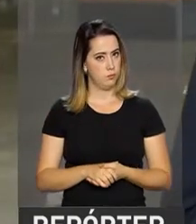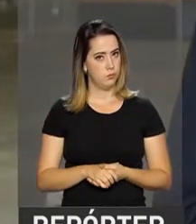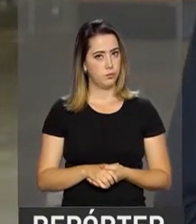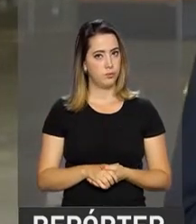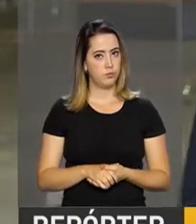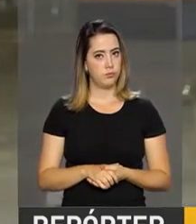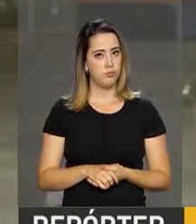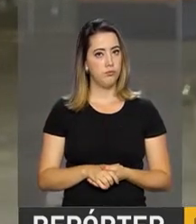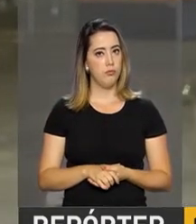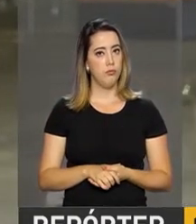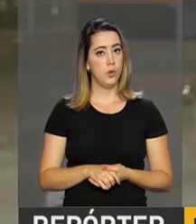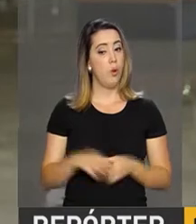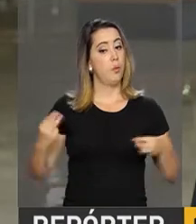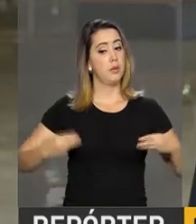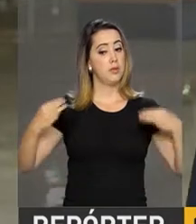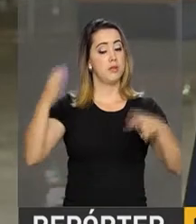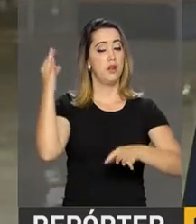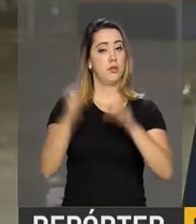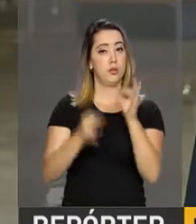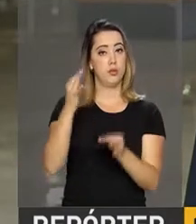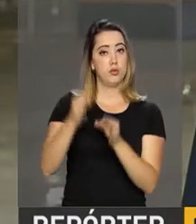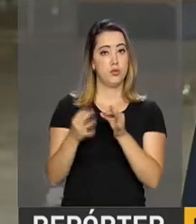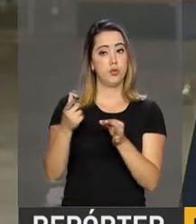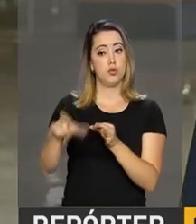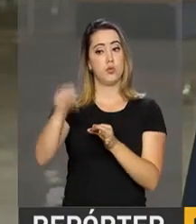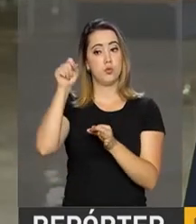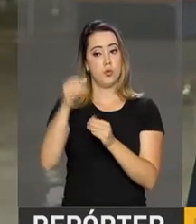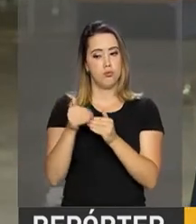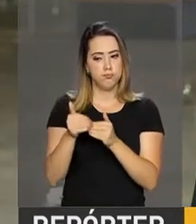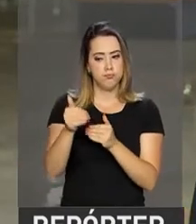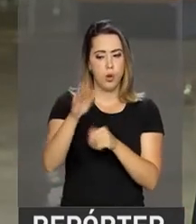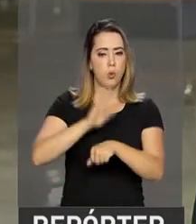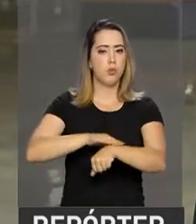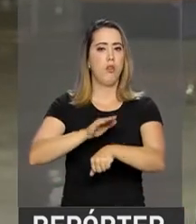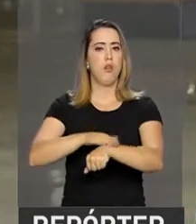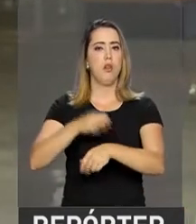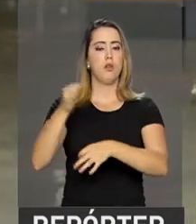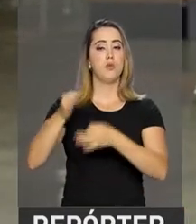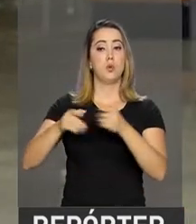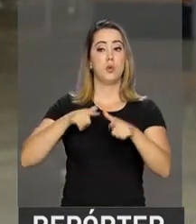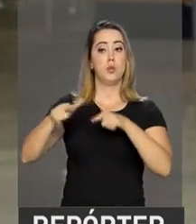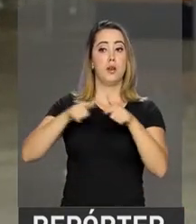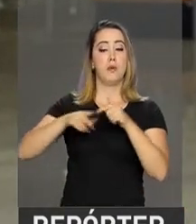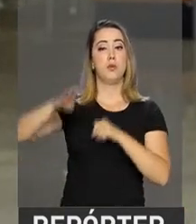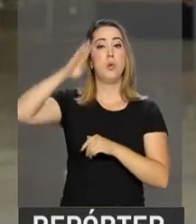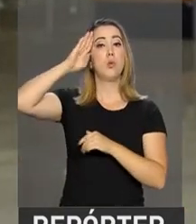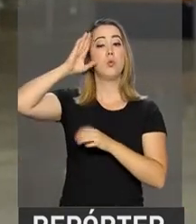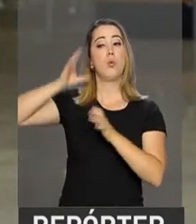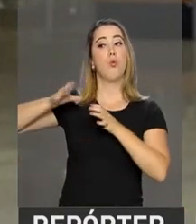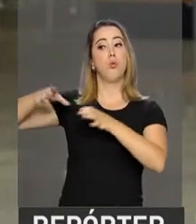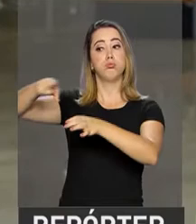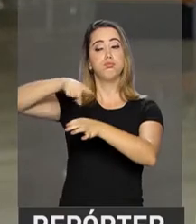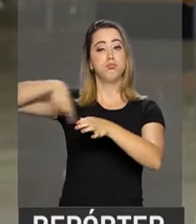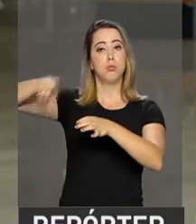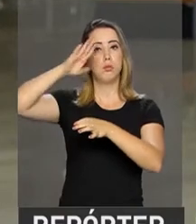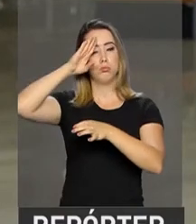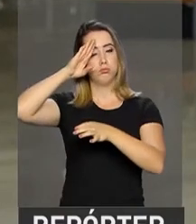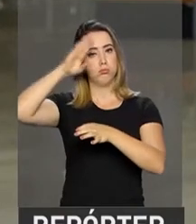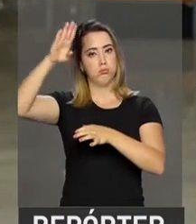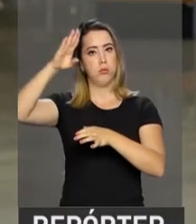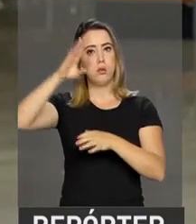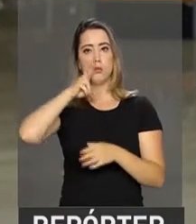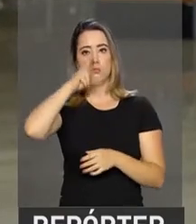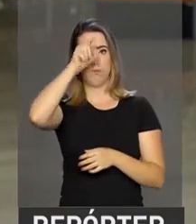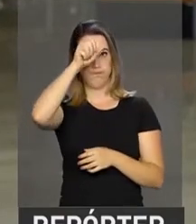Roberto, o Ministério da Justiça resolveu prorrogar a permanência da Força Nacional de Segurança Pública em Roraima até o dia